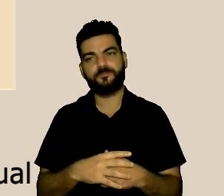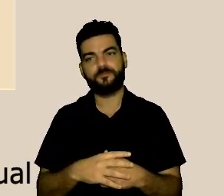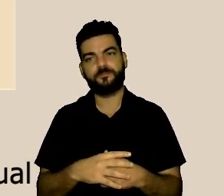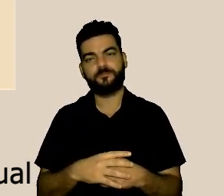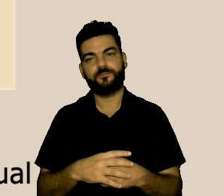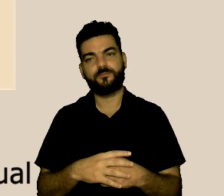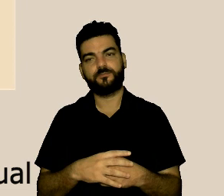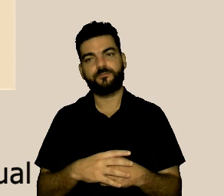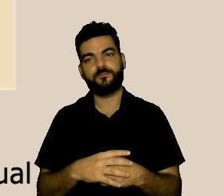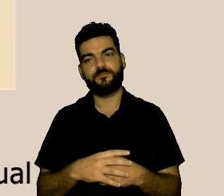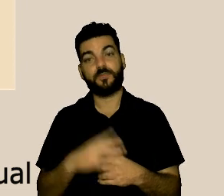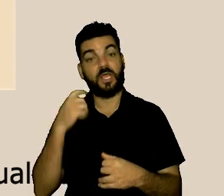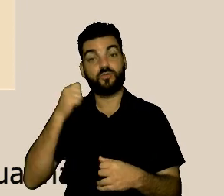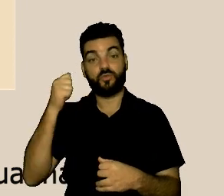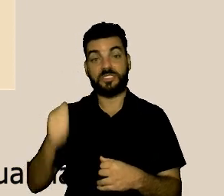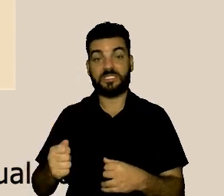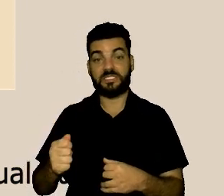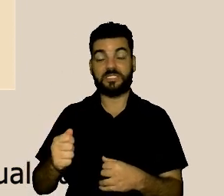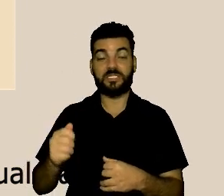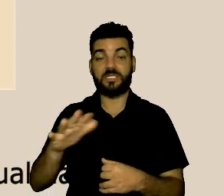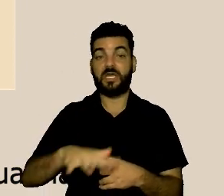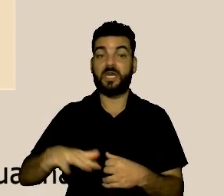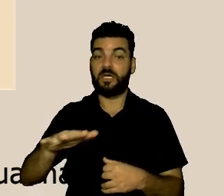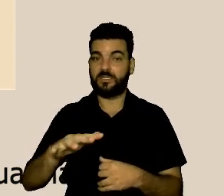a juíza diretora do foro